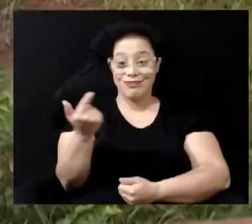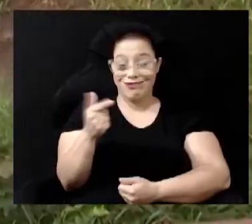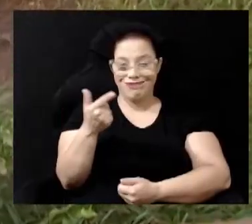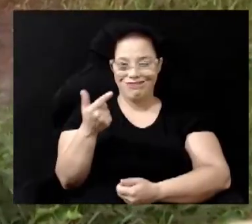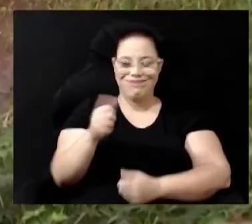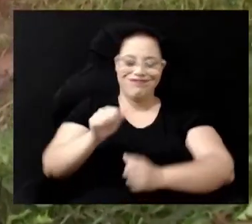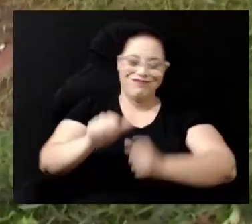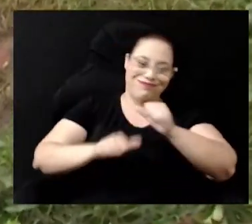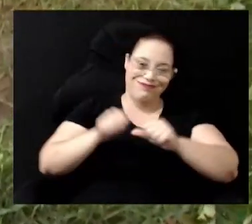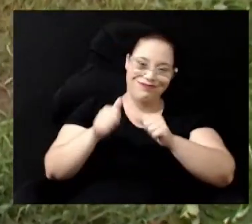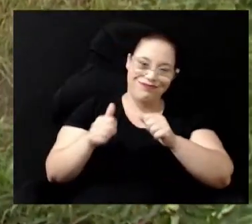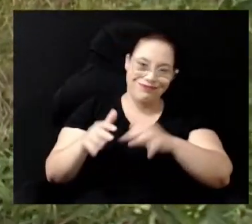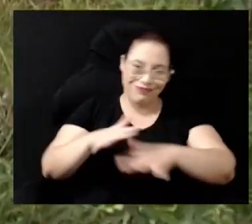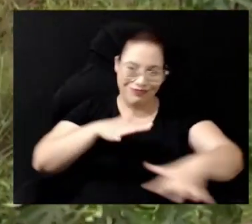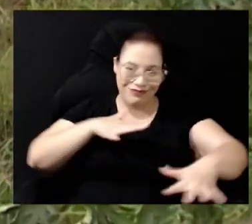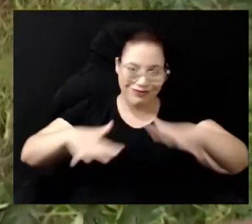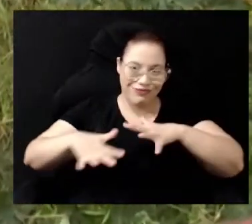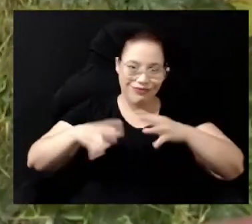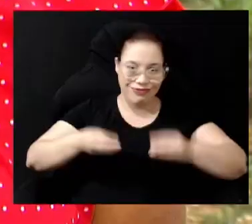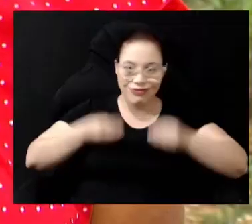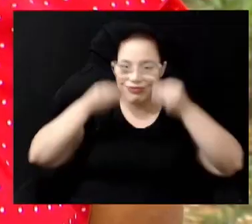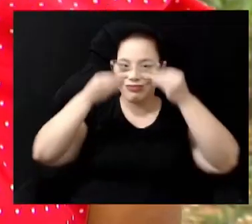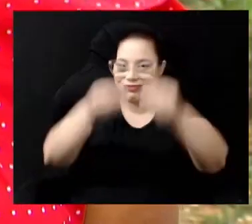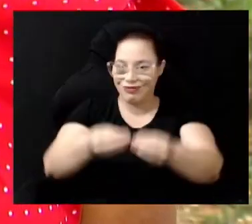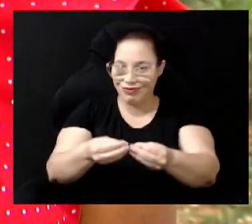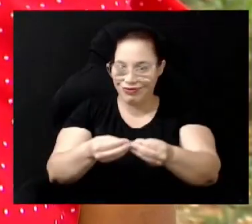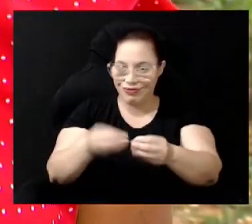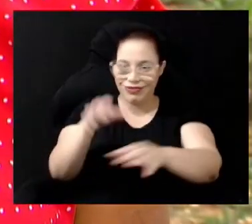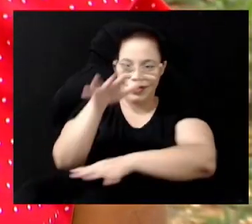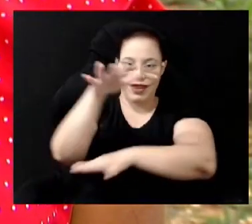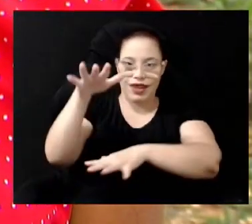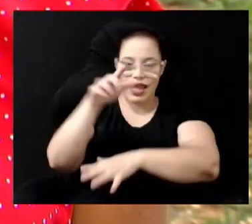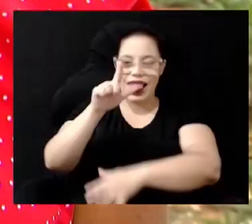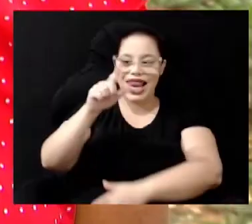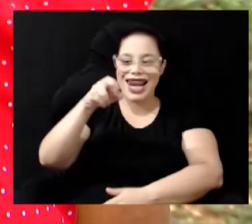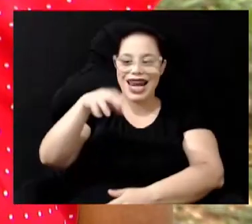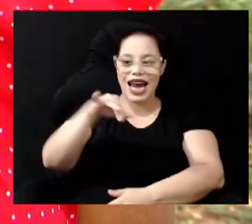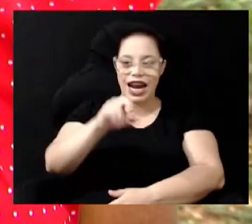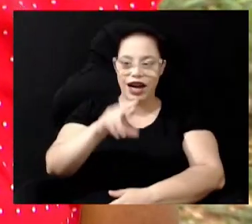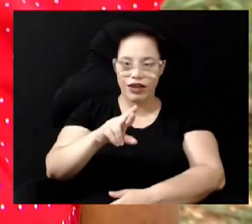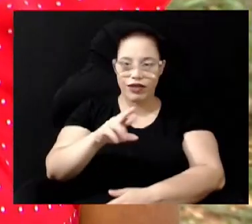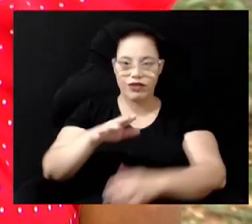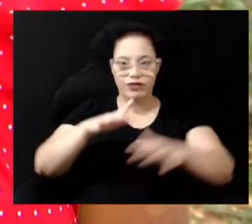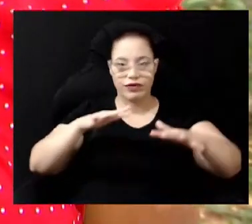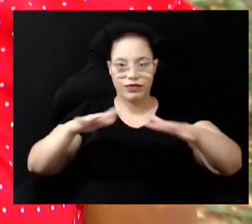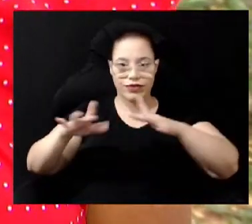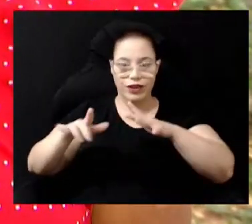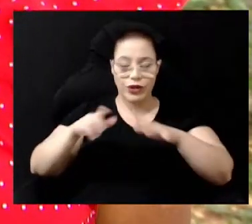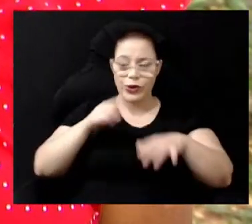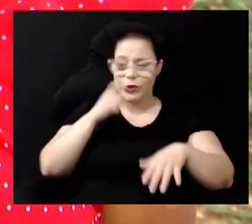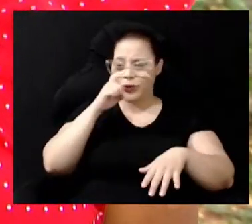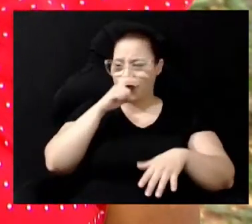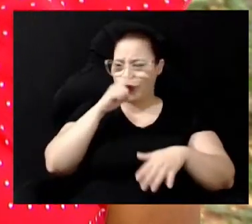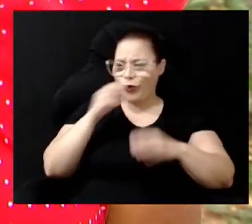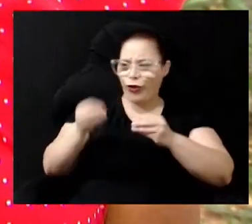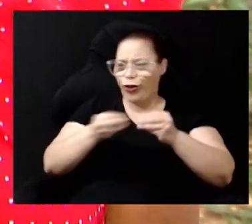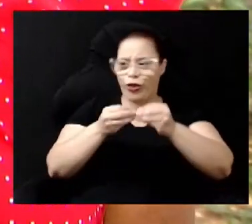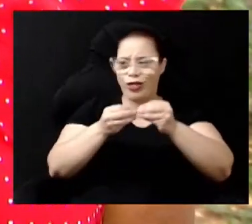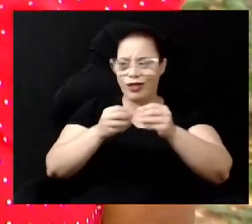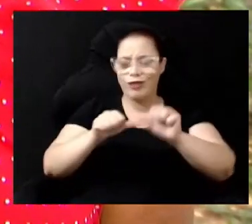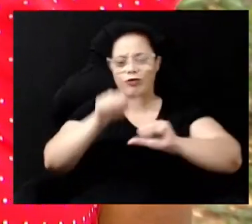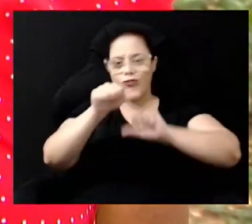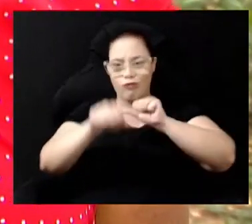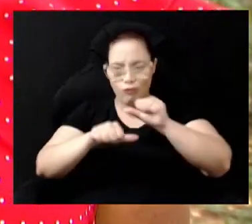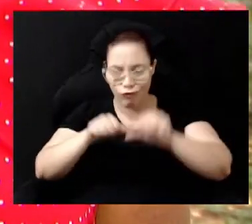da área e implantação do parque linear Até o nosso riozinho aqui, que só carregava lixo, foi revitalizado